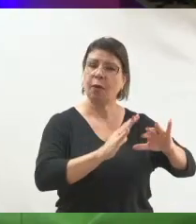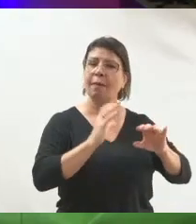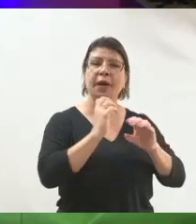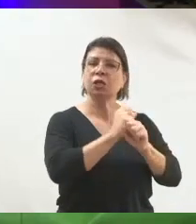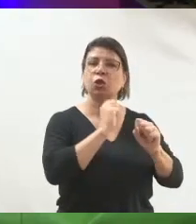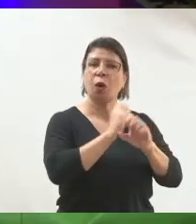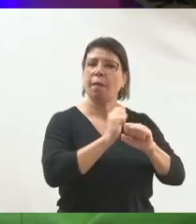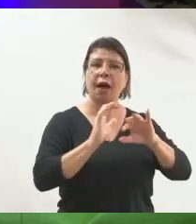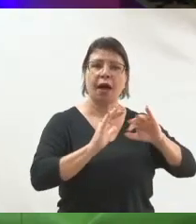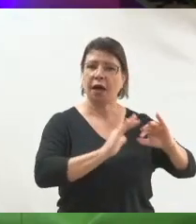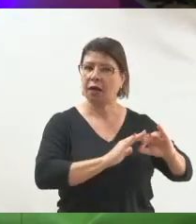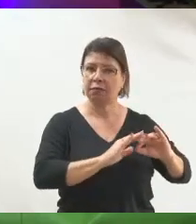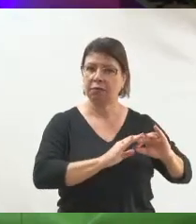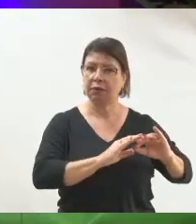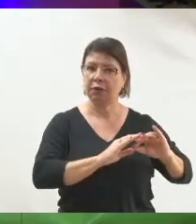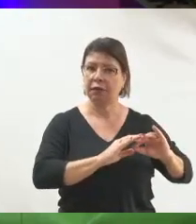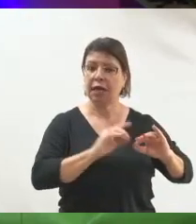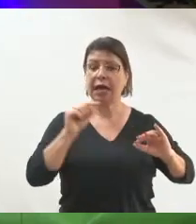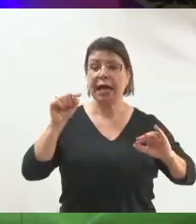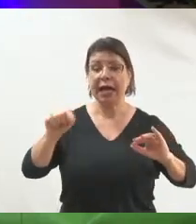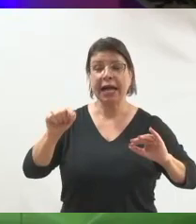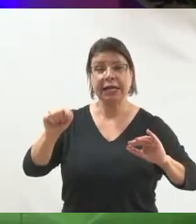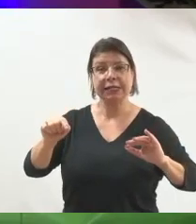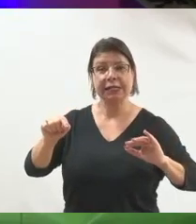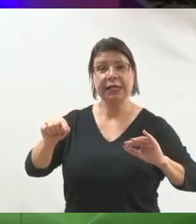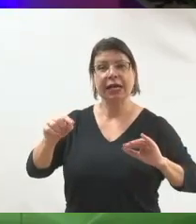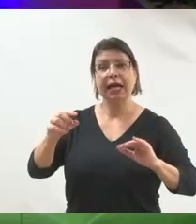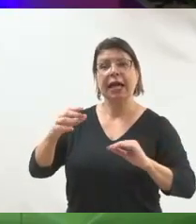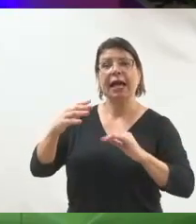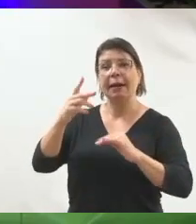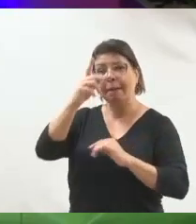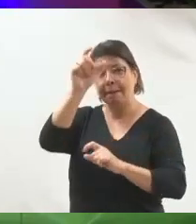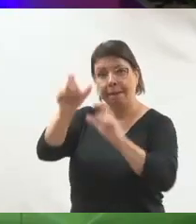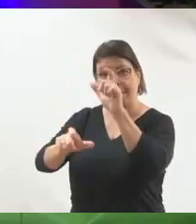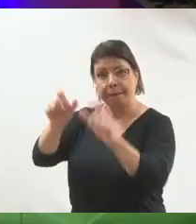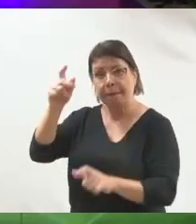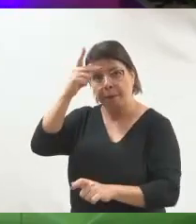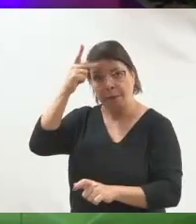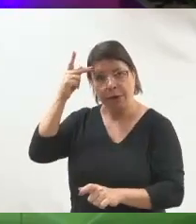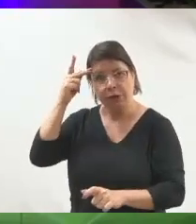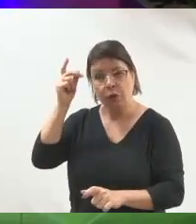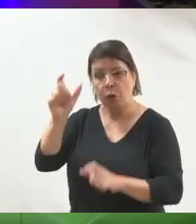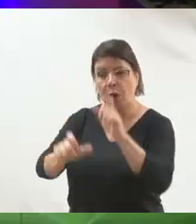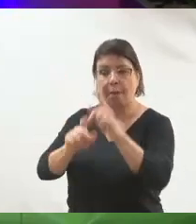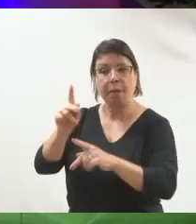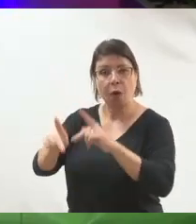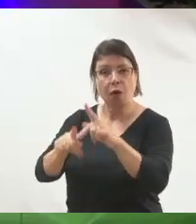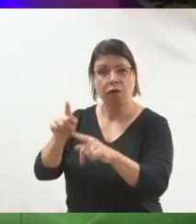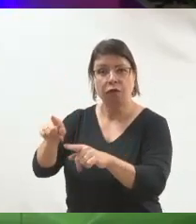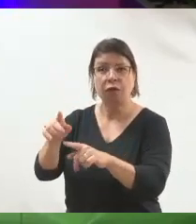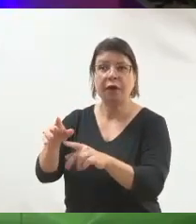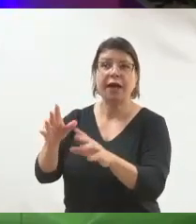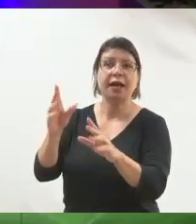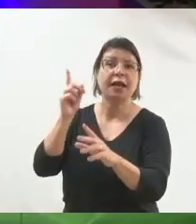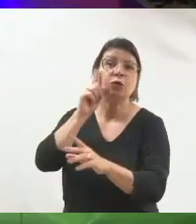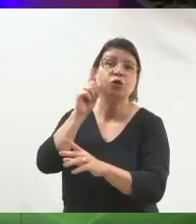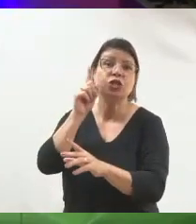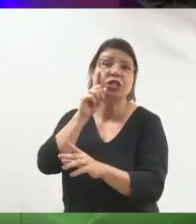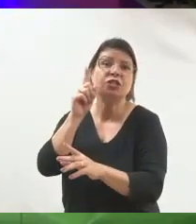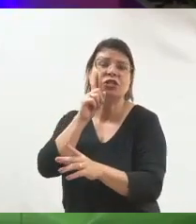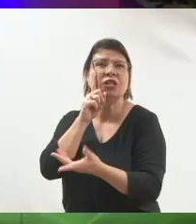ainda, e ele não é igual a gente. O eleitor médio vai pegar a última semana da eleição e falar o seguinte, quem era mesmo